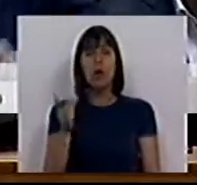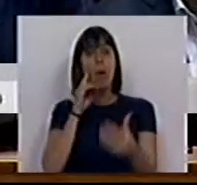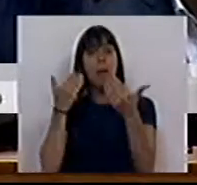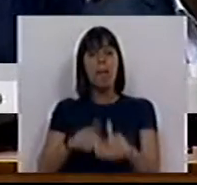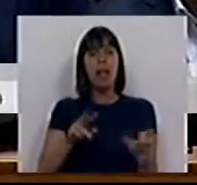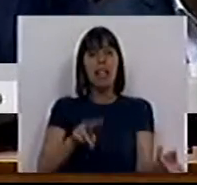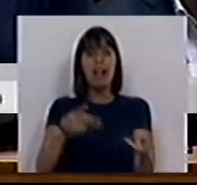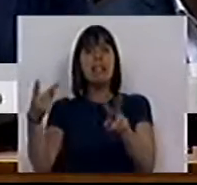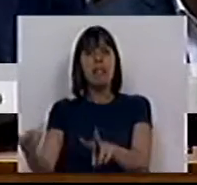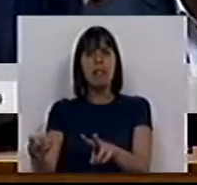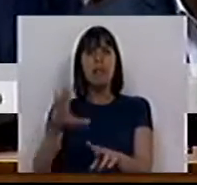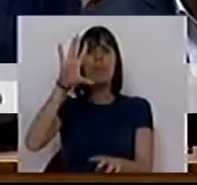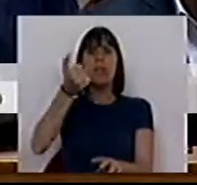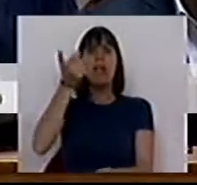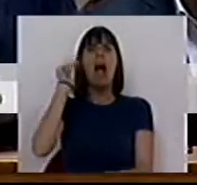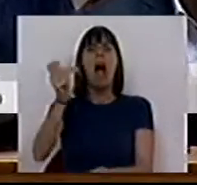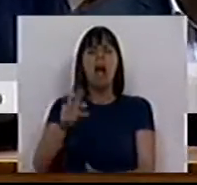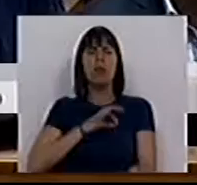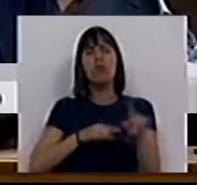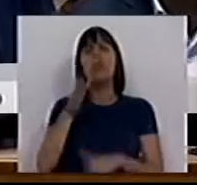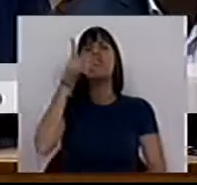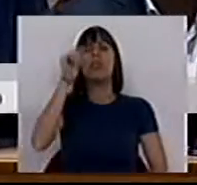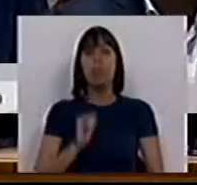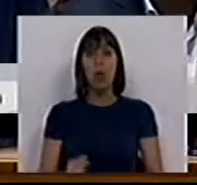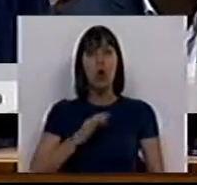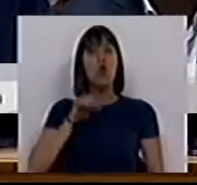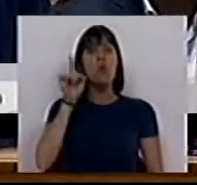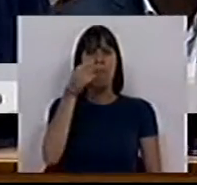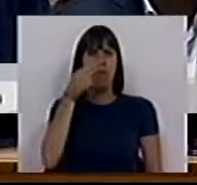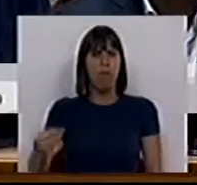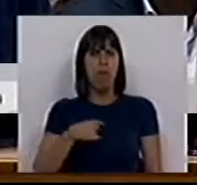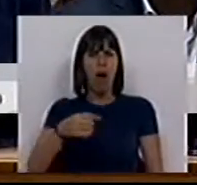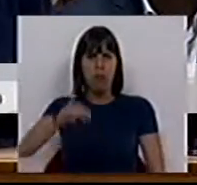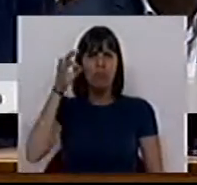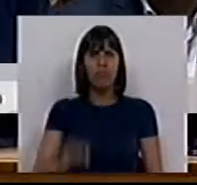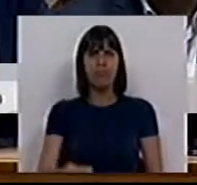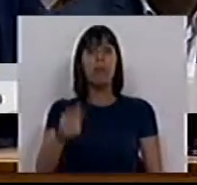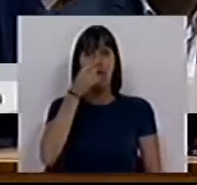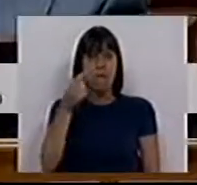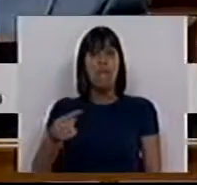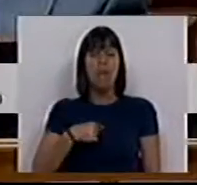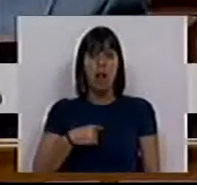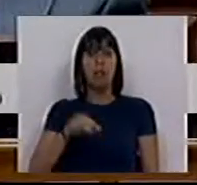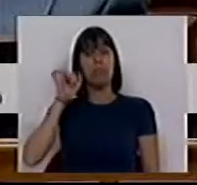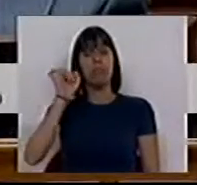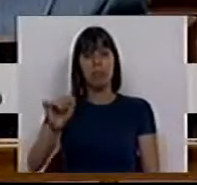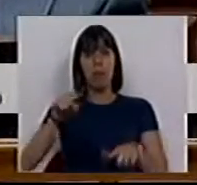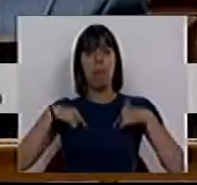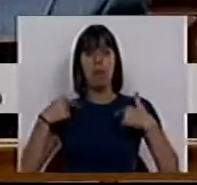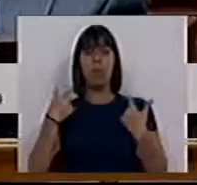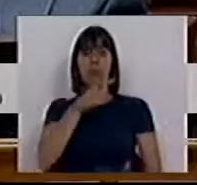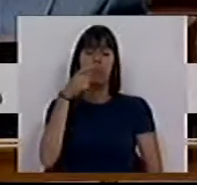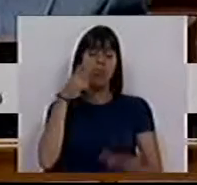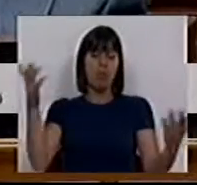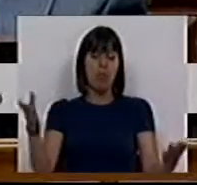prazo de transição e dos 15 anos, Srs. Deputados. Os Srs. falharam completamente. Falharam às vossas próprias